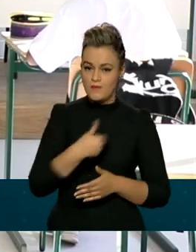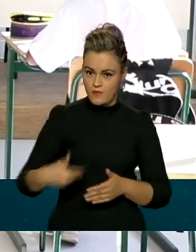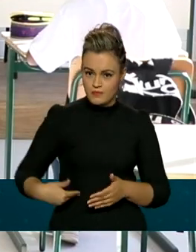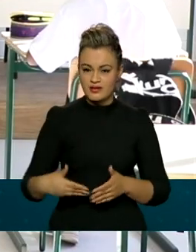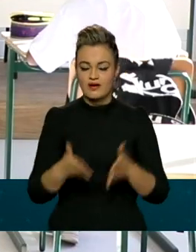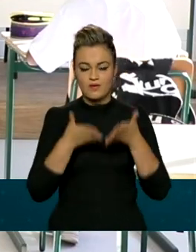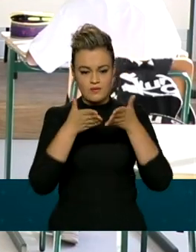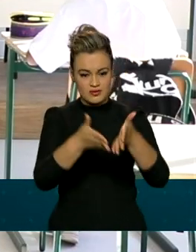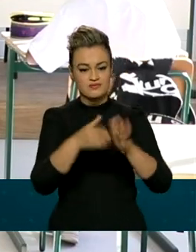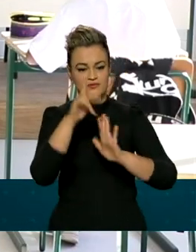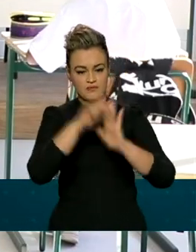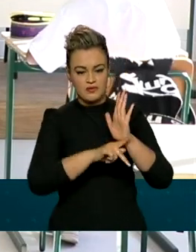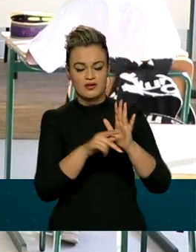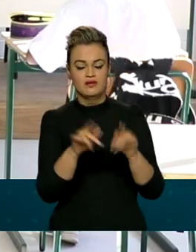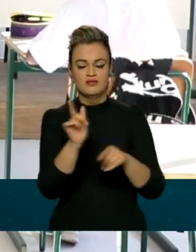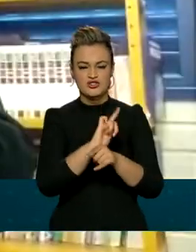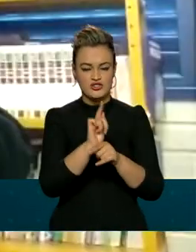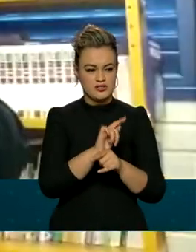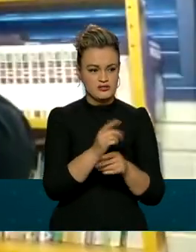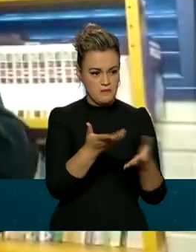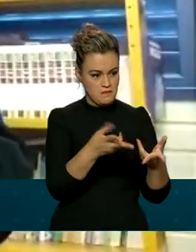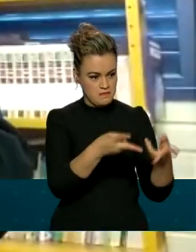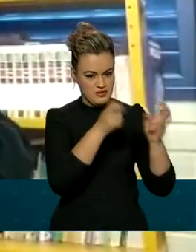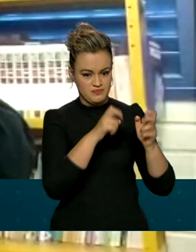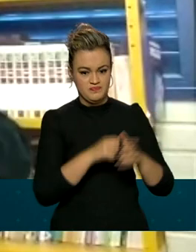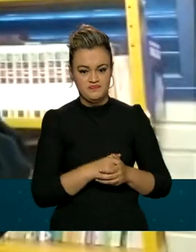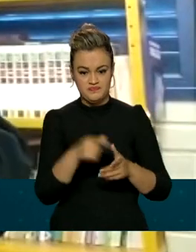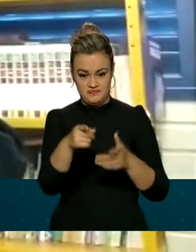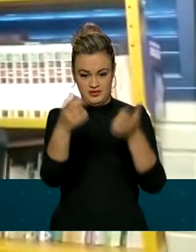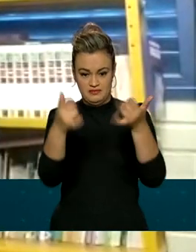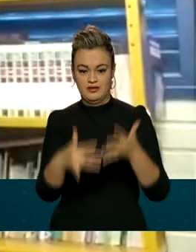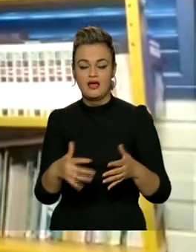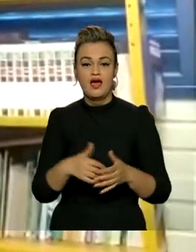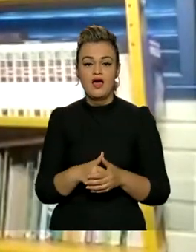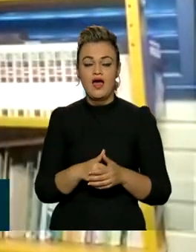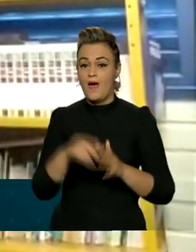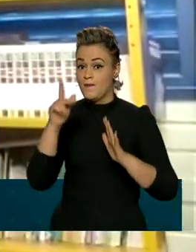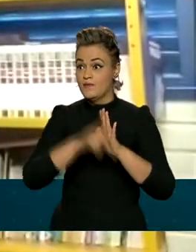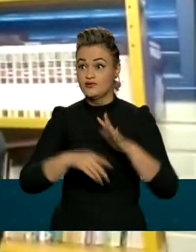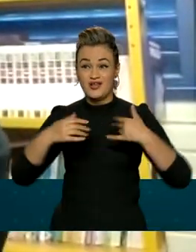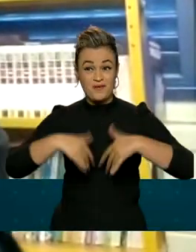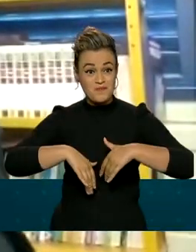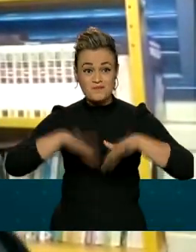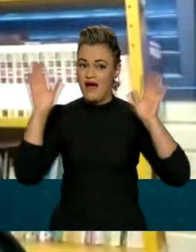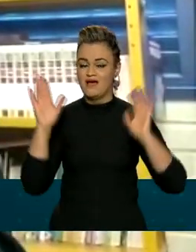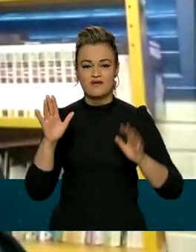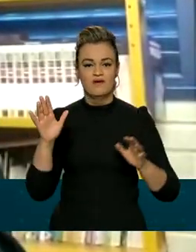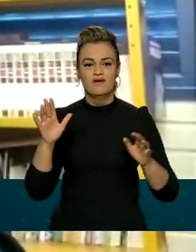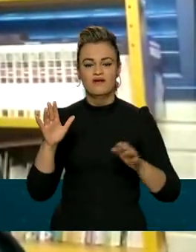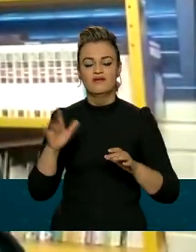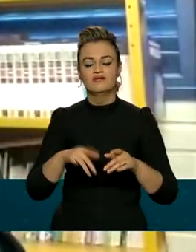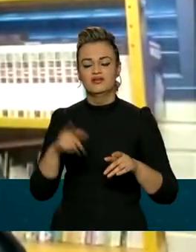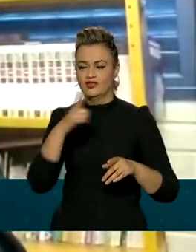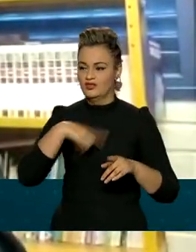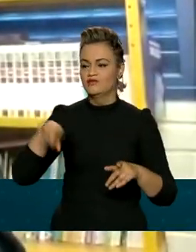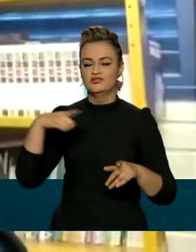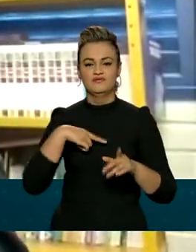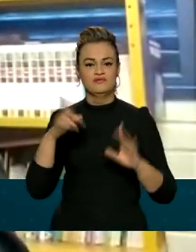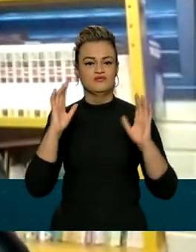programa de gestão compartilhada. É o maior projeto educacional que nós já tivemos